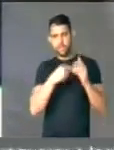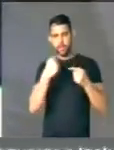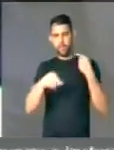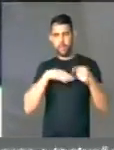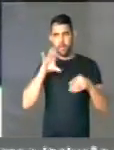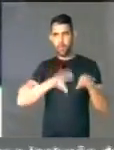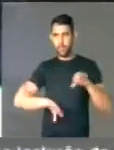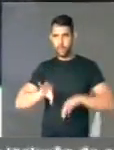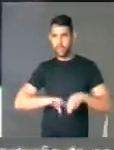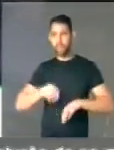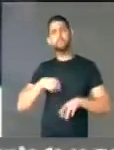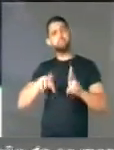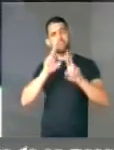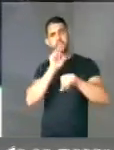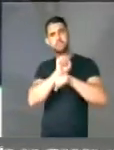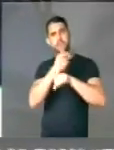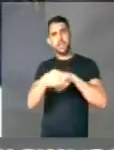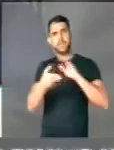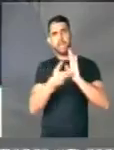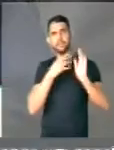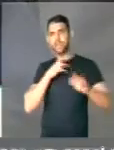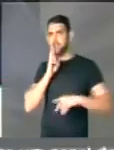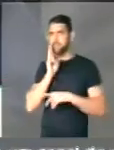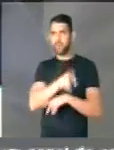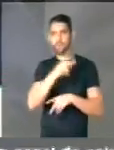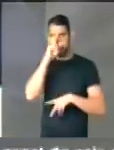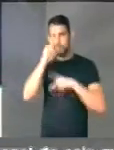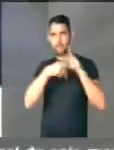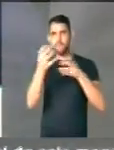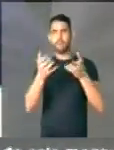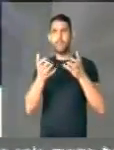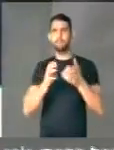combate à corrupção e eu espero que essa Casa dê o recado com a população.